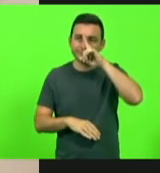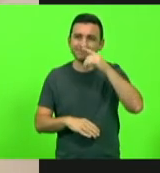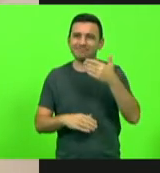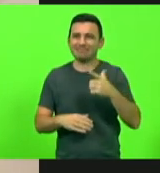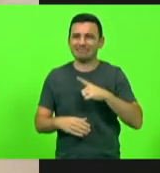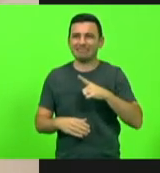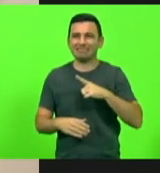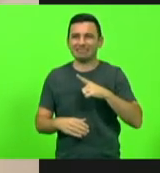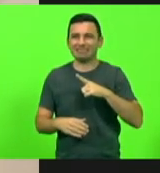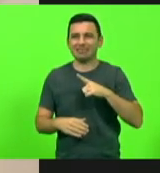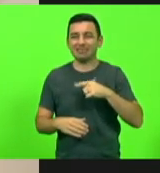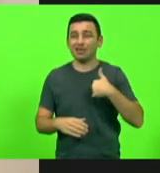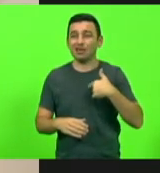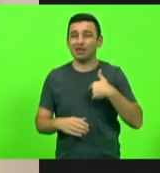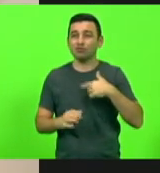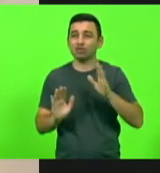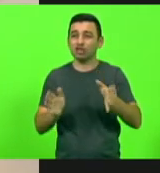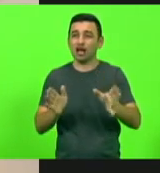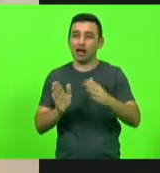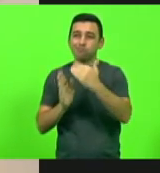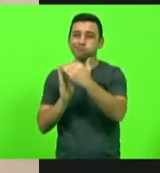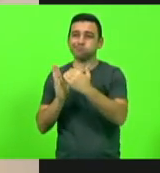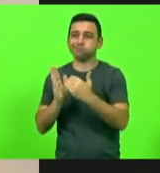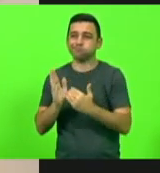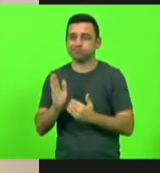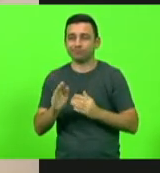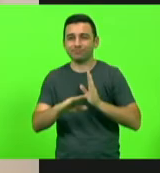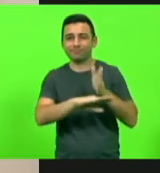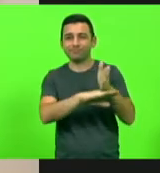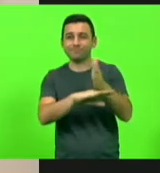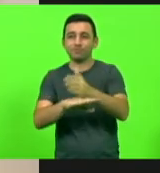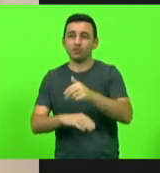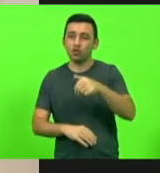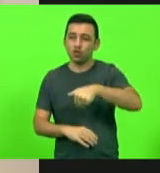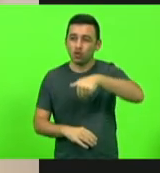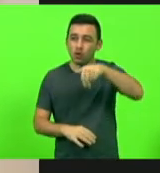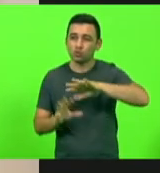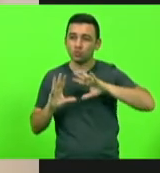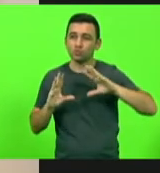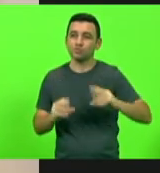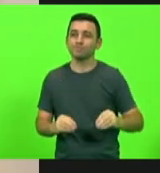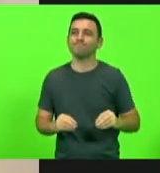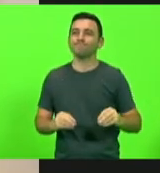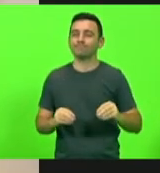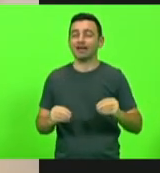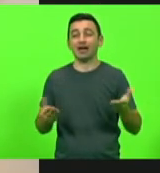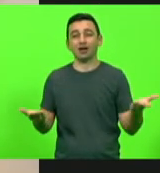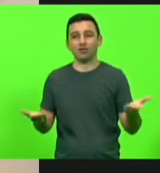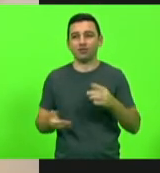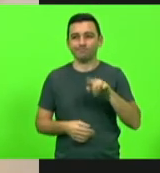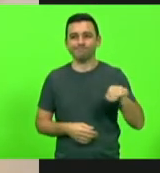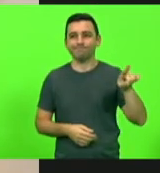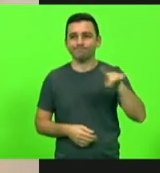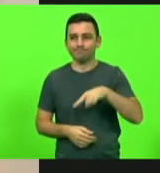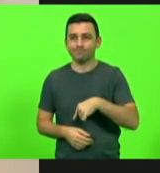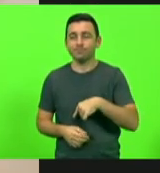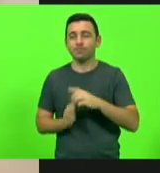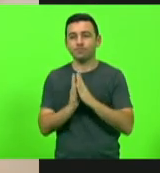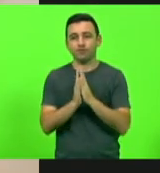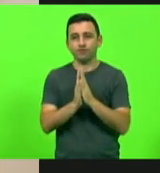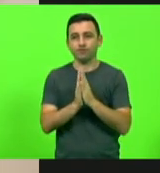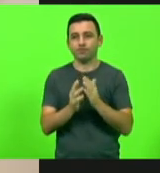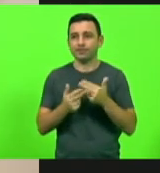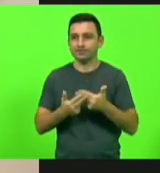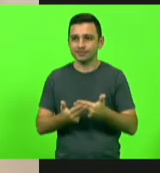agenda em todo o Planalto Norte e no Planalto Norte catarinense. E a gente suspendeu, peço paciência para as pessoas. Estou assintomático,